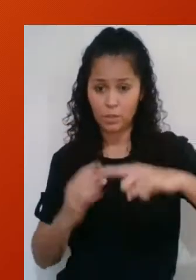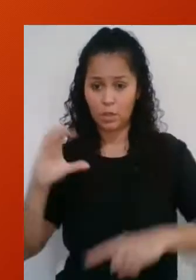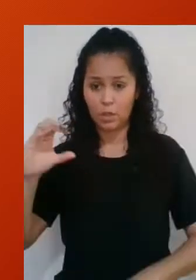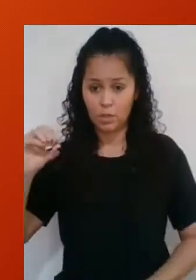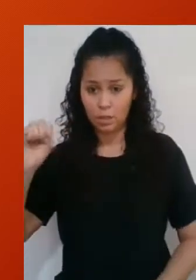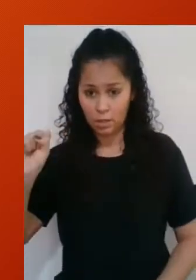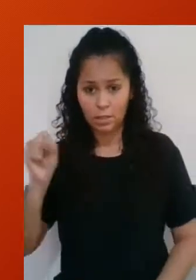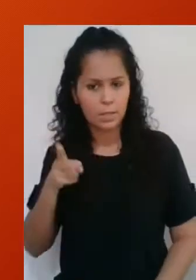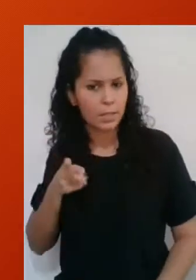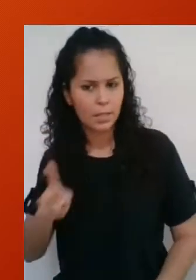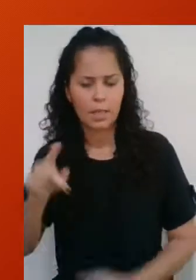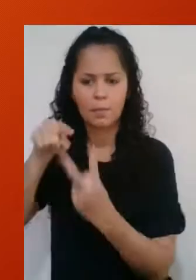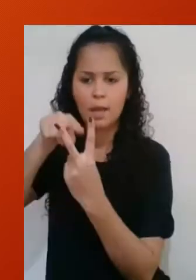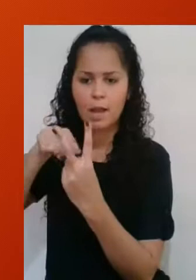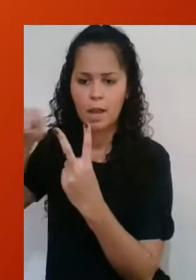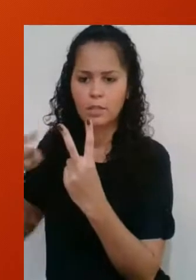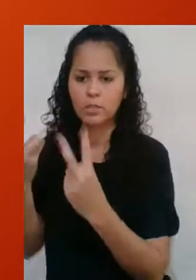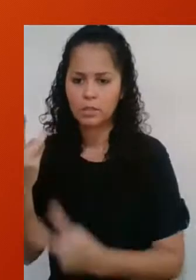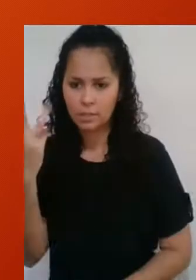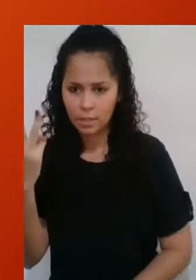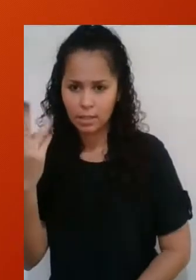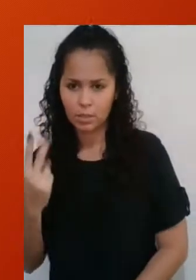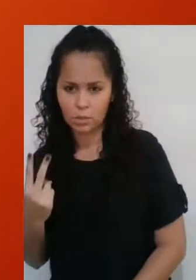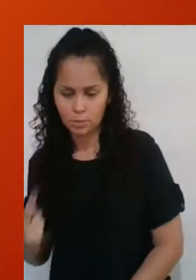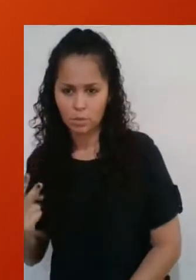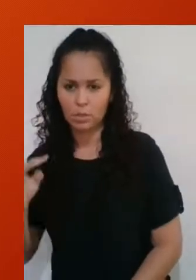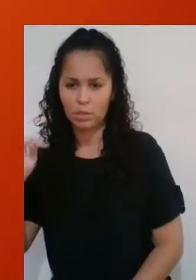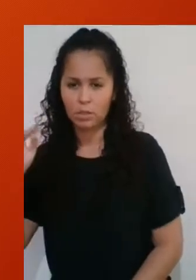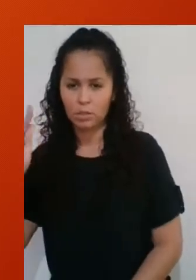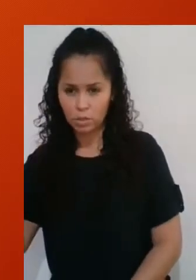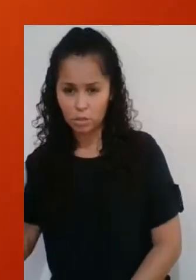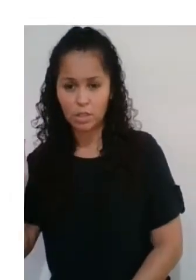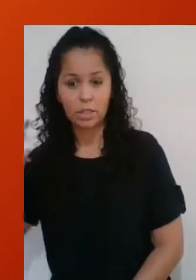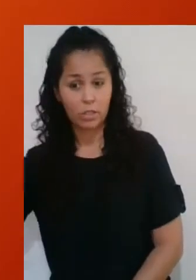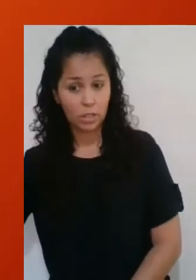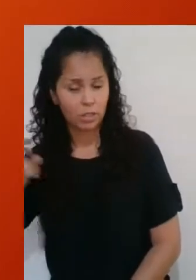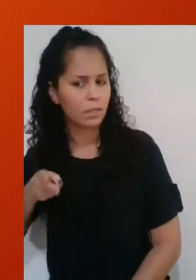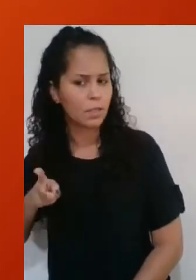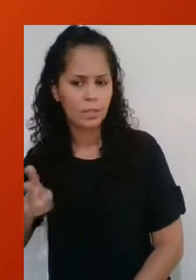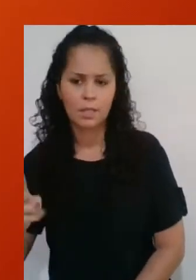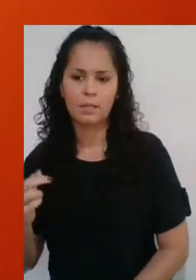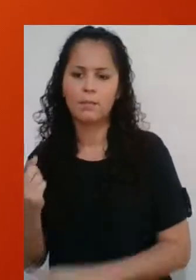cosseno de 30 sempre será igual a raiz de 3 sobre 2. E a tangente de 30 sempre será igual